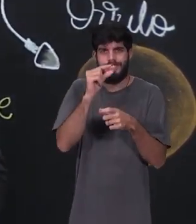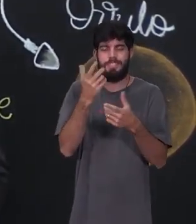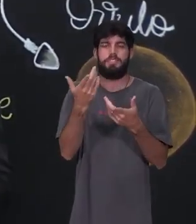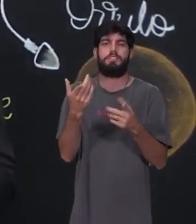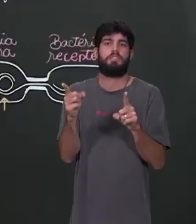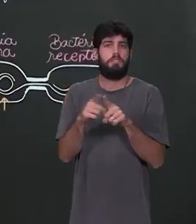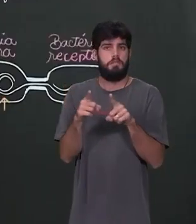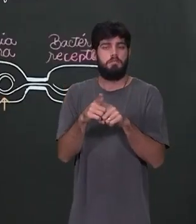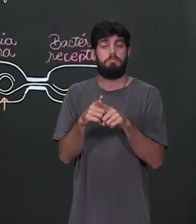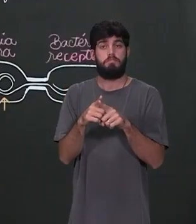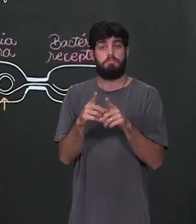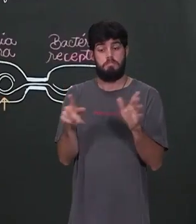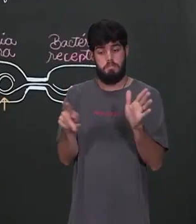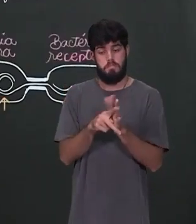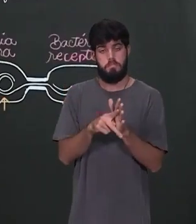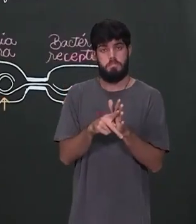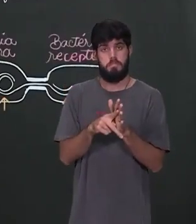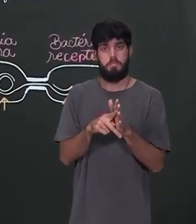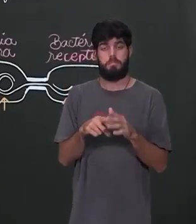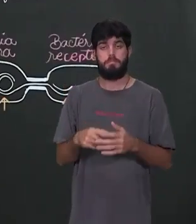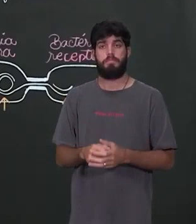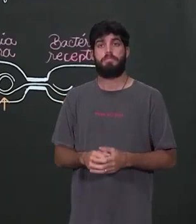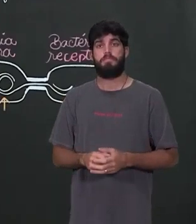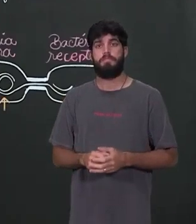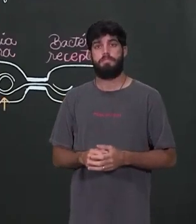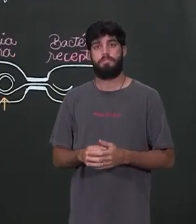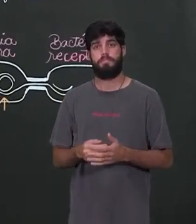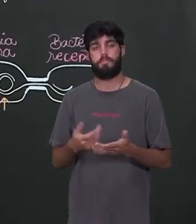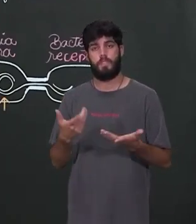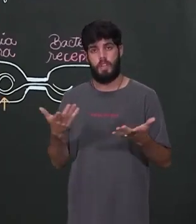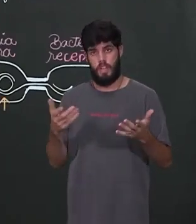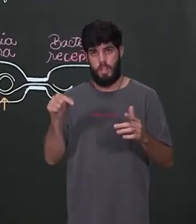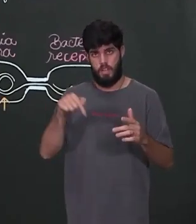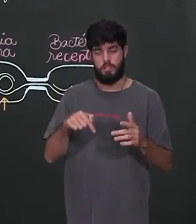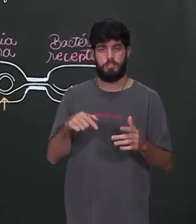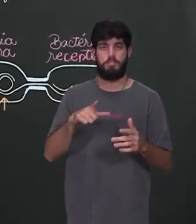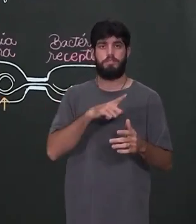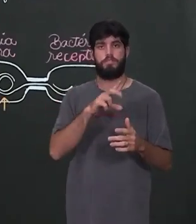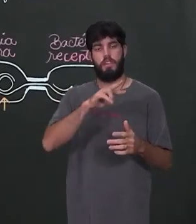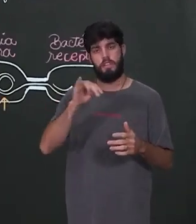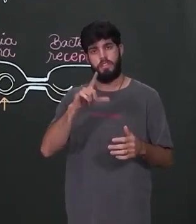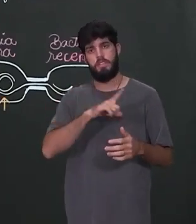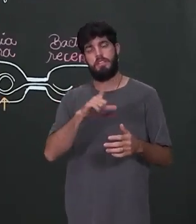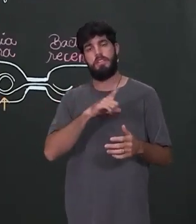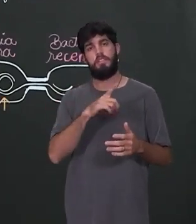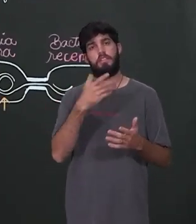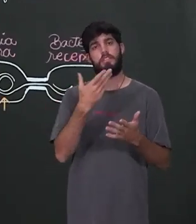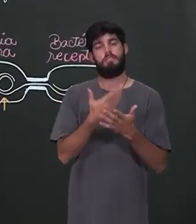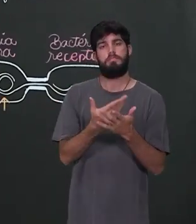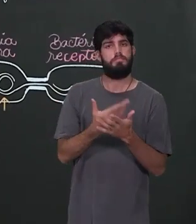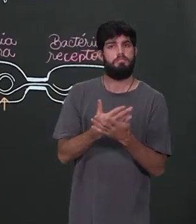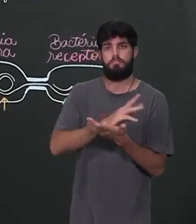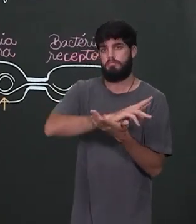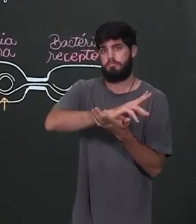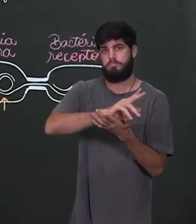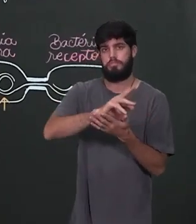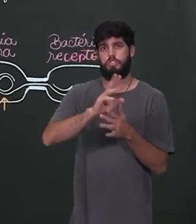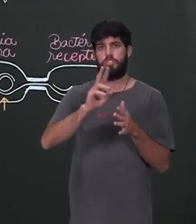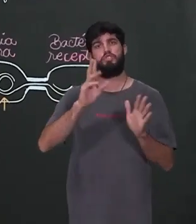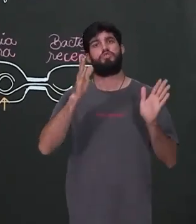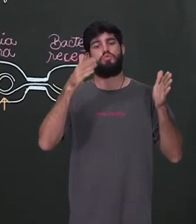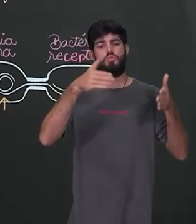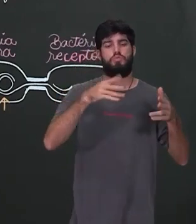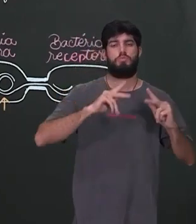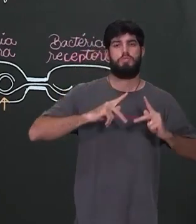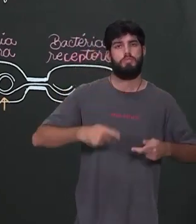as suas técnicas. Então, até por isso, aqui você vai encontrar aulas diversas. Aulas só sobre reprodução de animais, só sobre